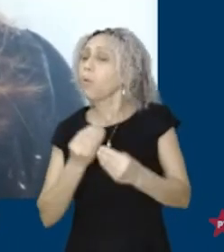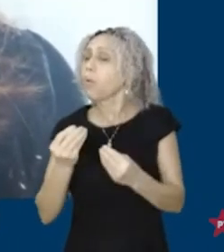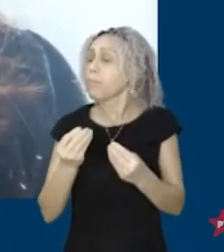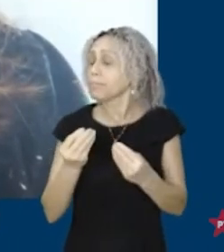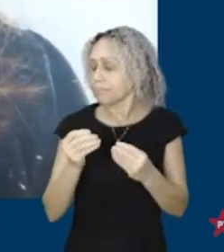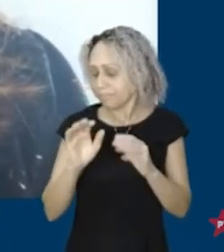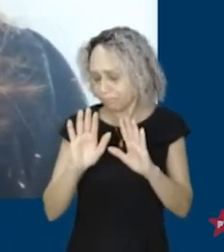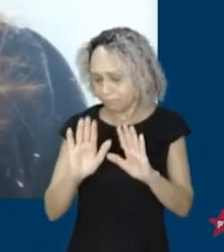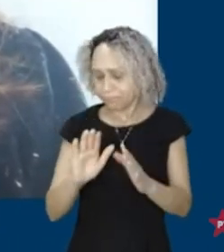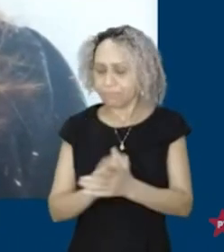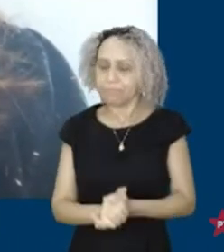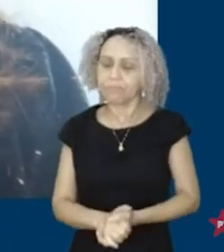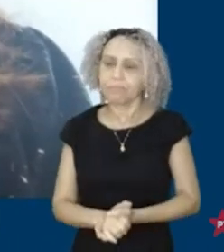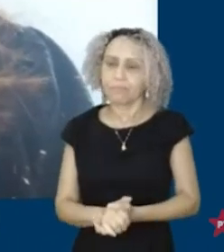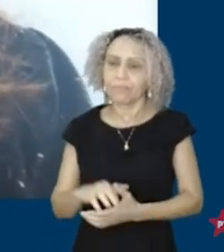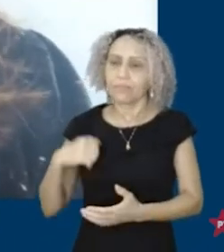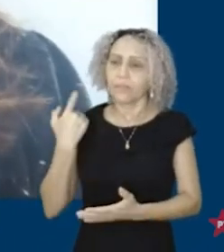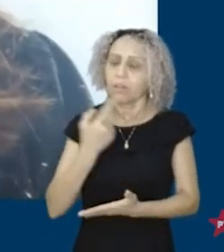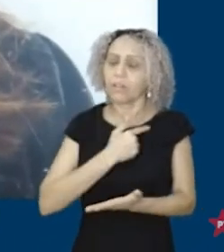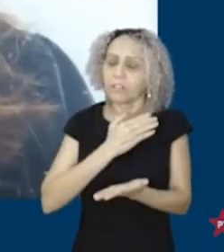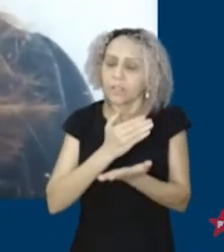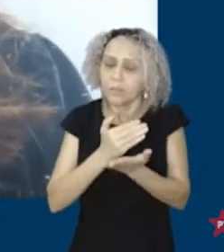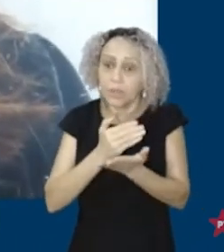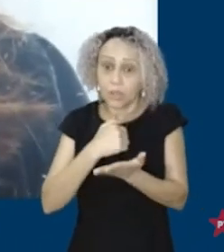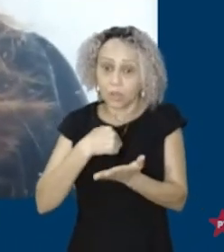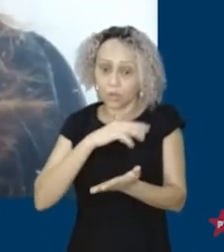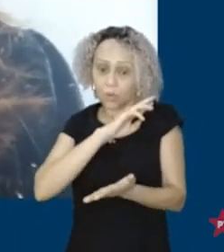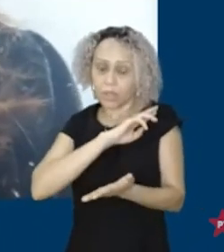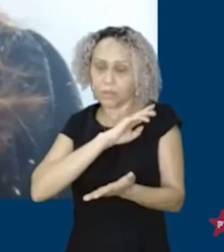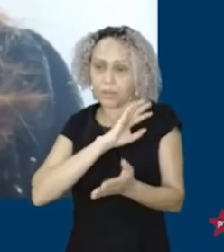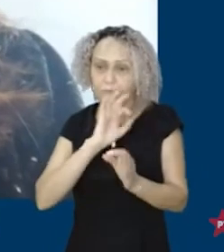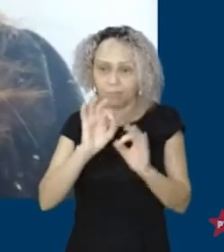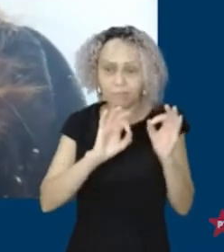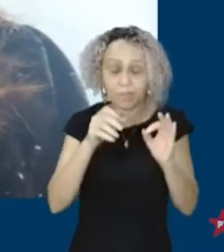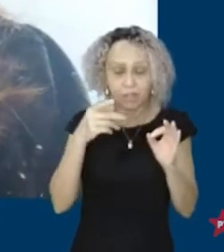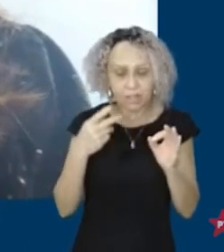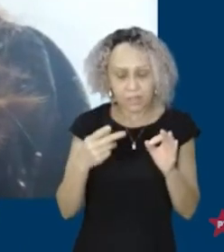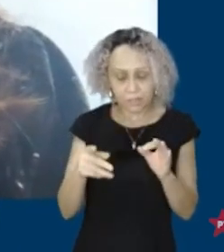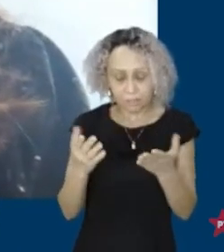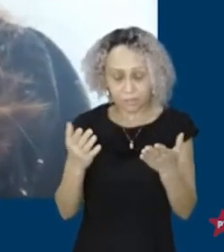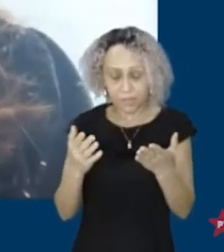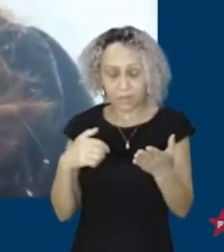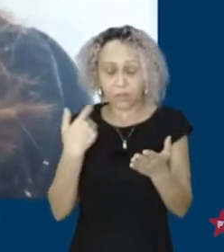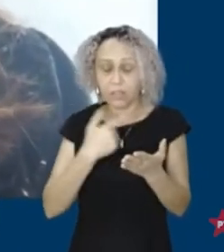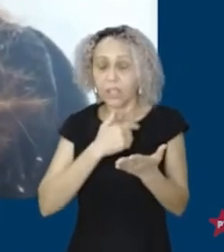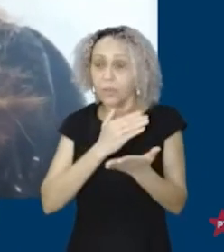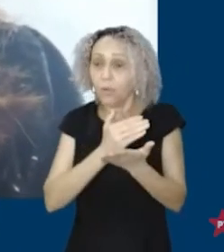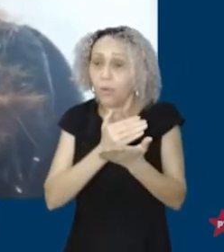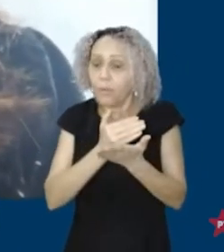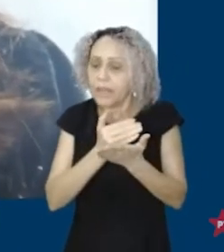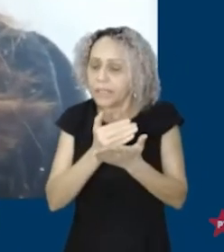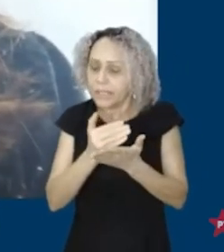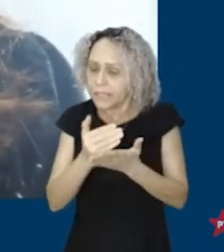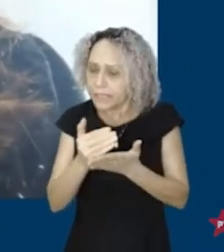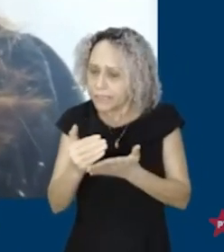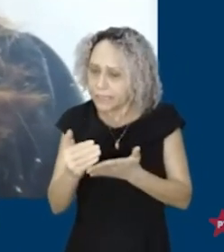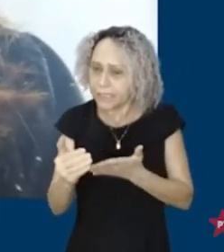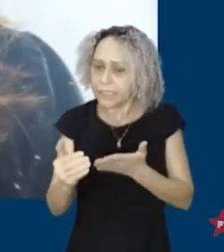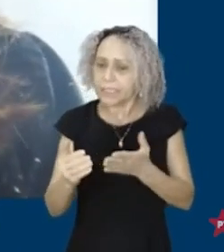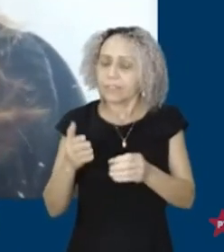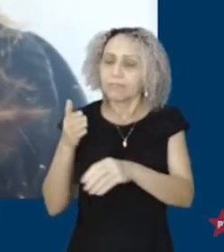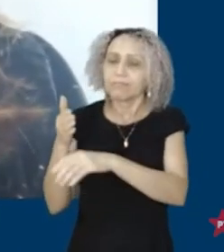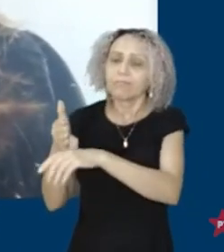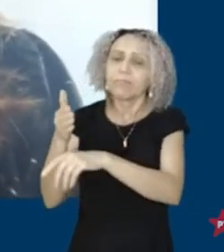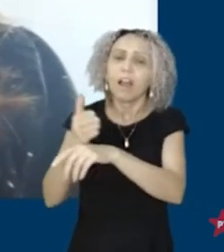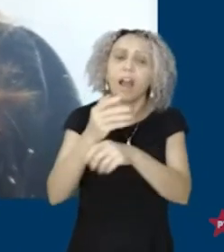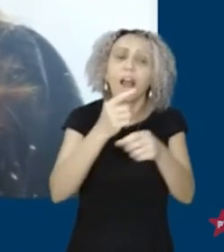pelas nove cidades que tem segundo turno. Então, eu tenho feito junto com a direção estadual